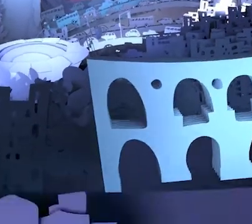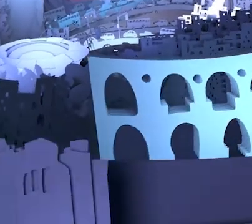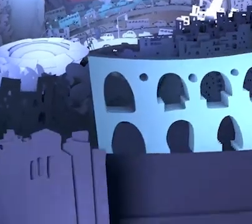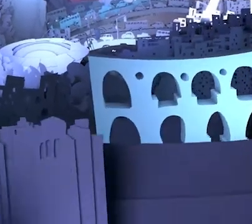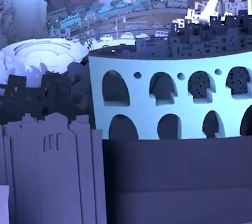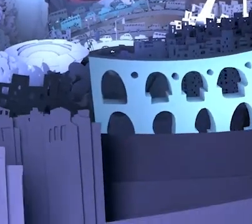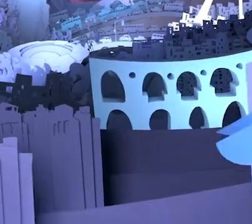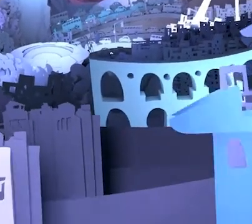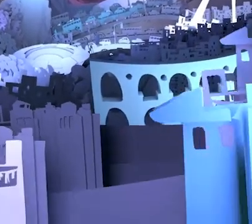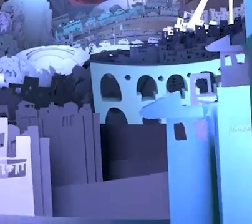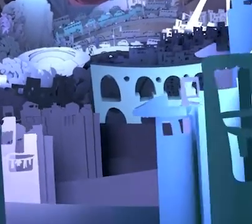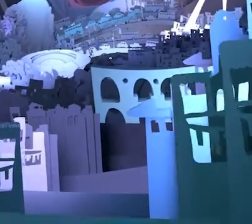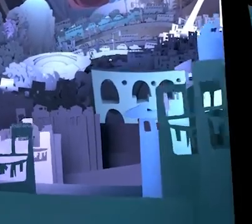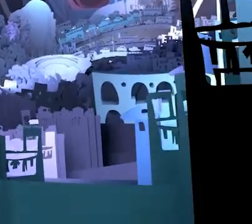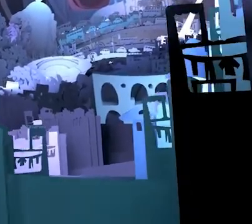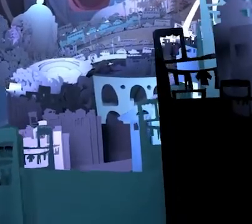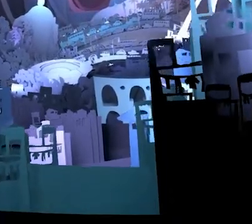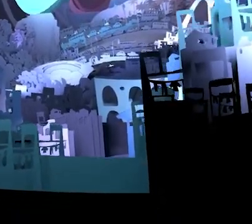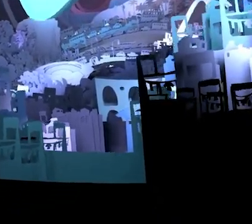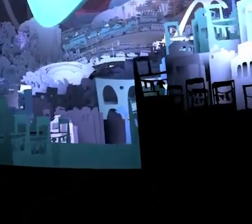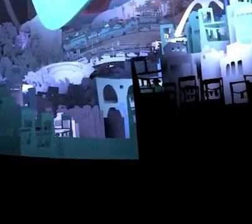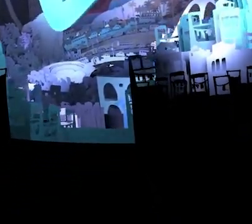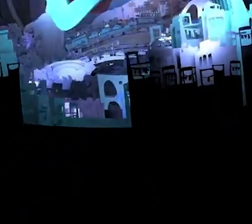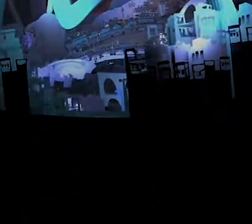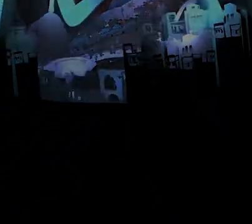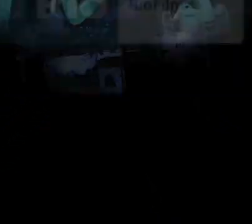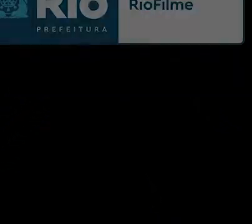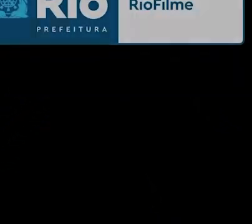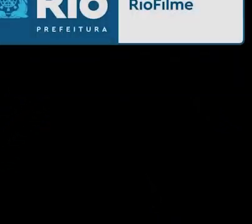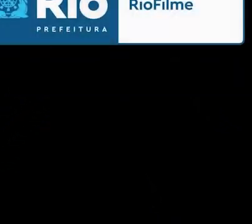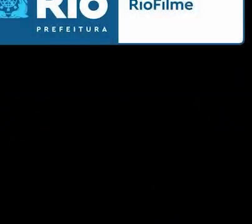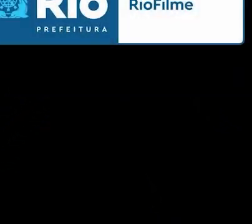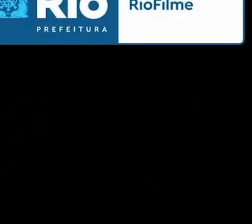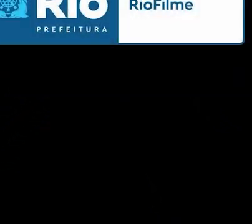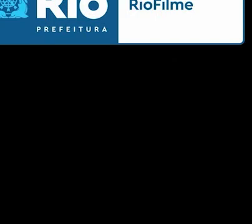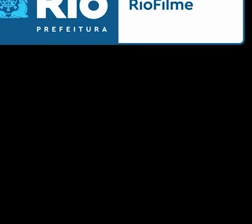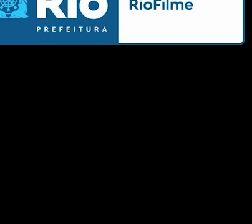Com cinema e futebol, minha é um carnaval O